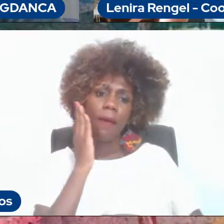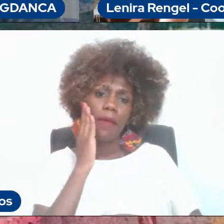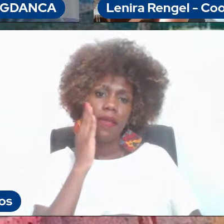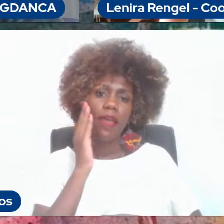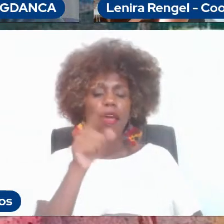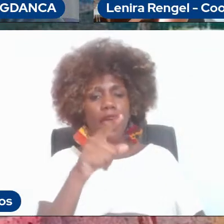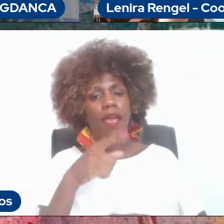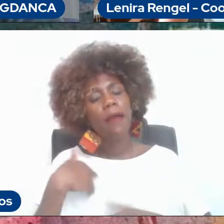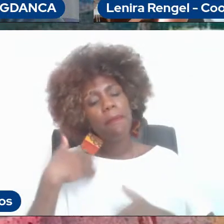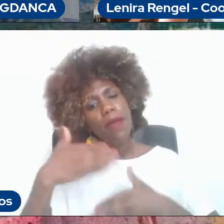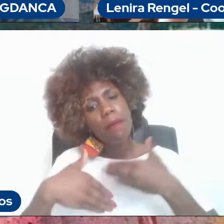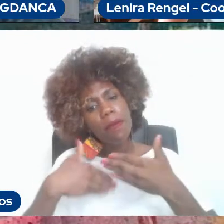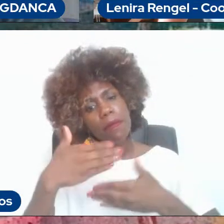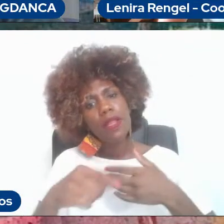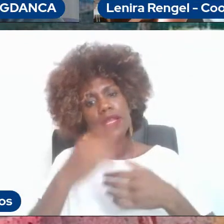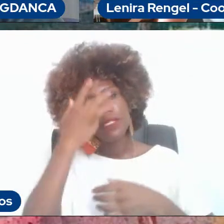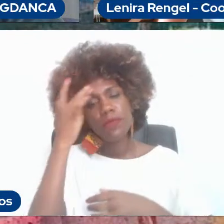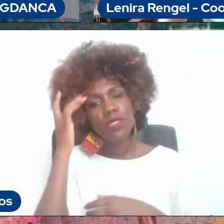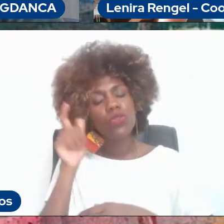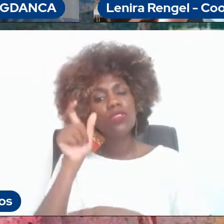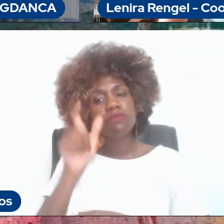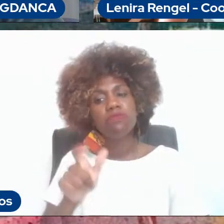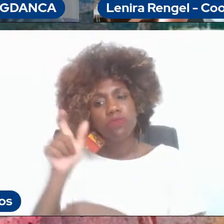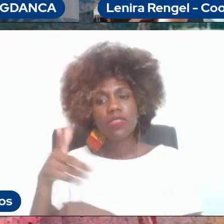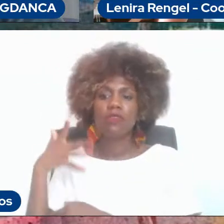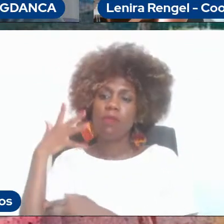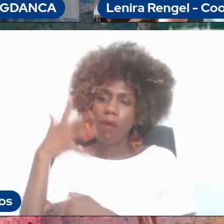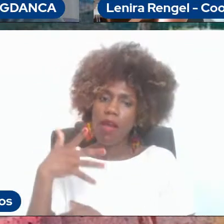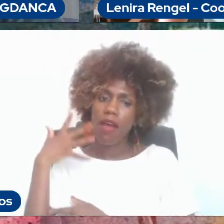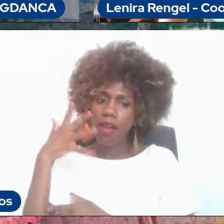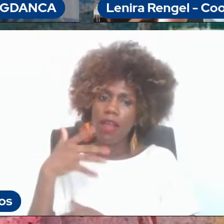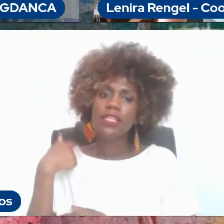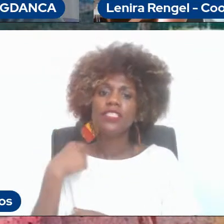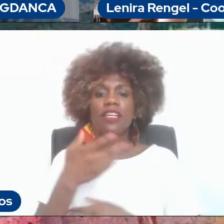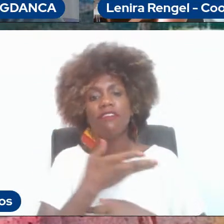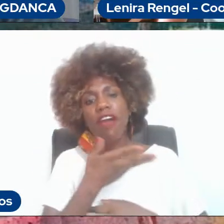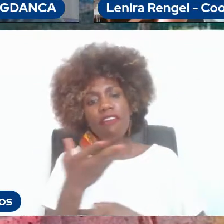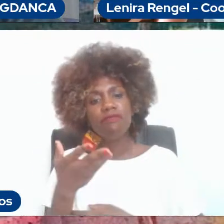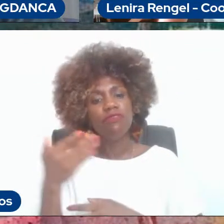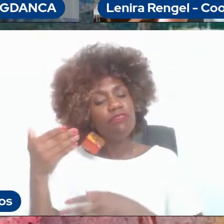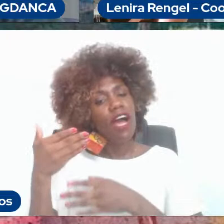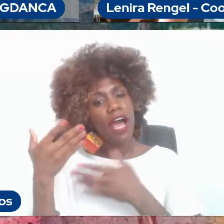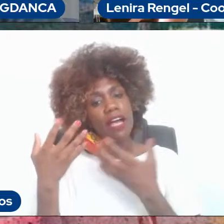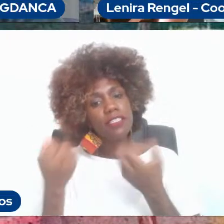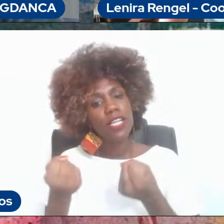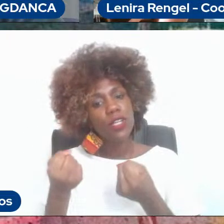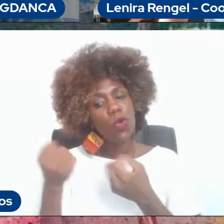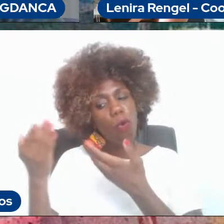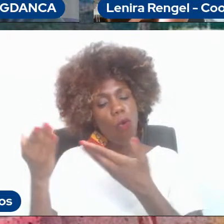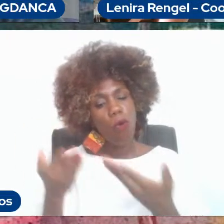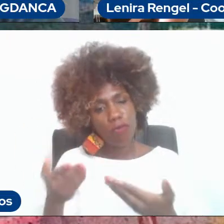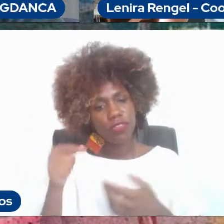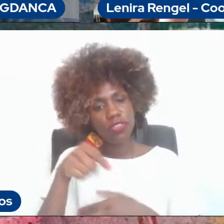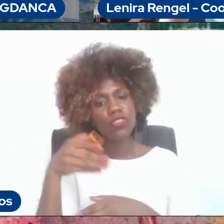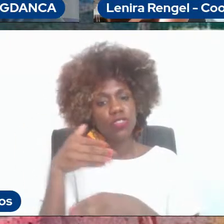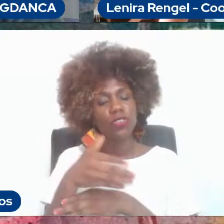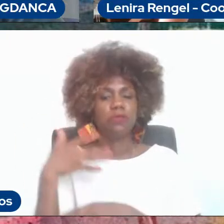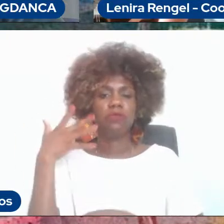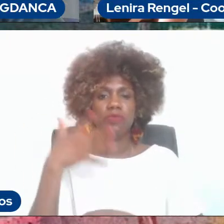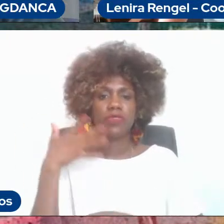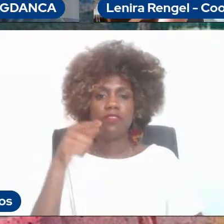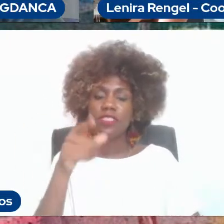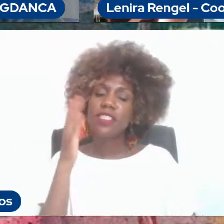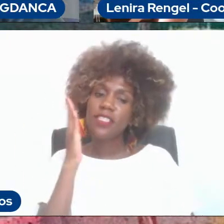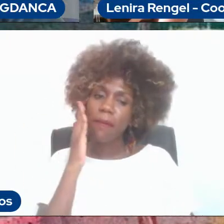pelos estupendas pessoas palestrantes que nos honram com o aceite do seu convite. Vocês